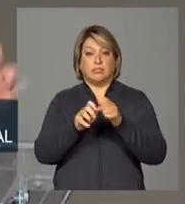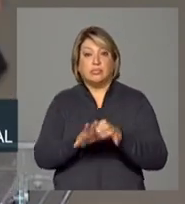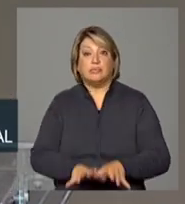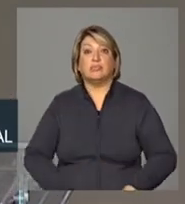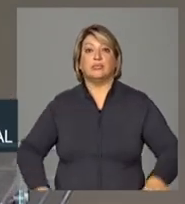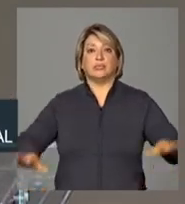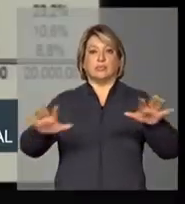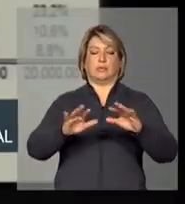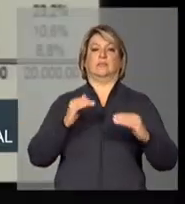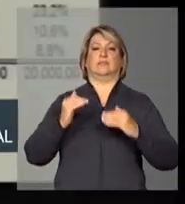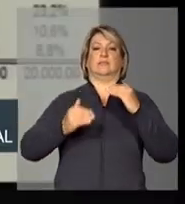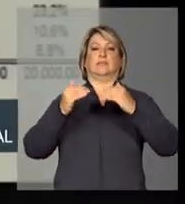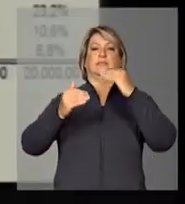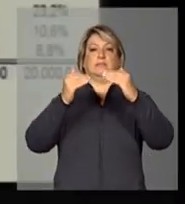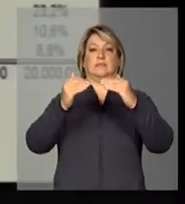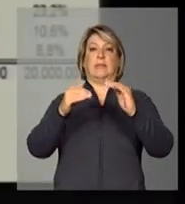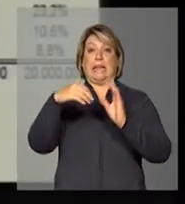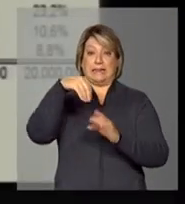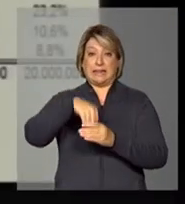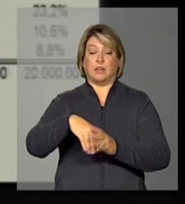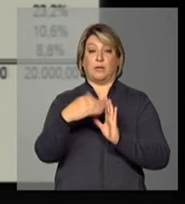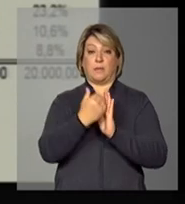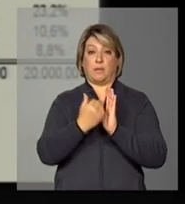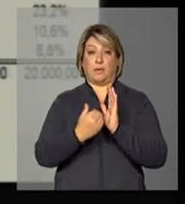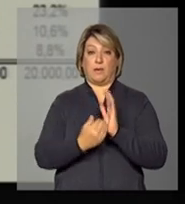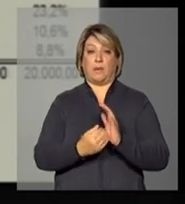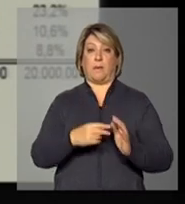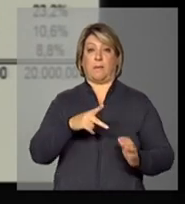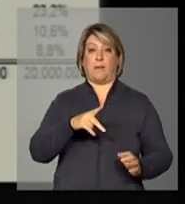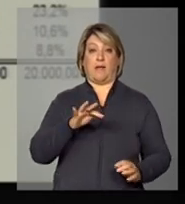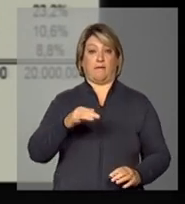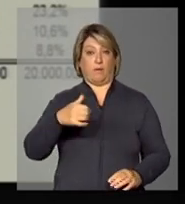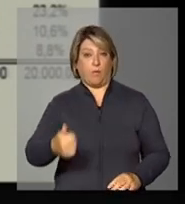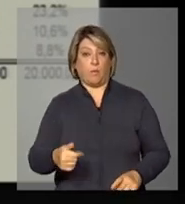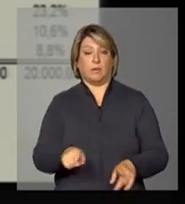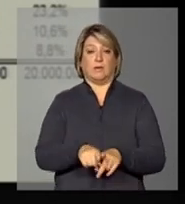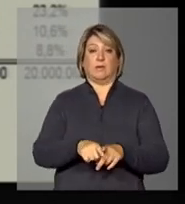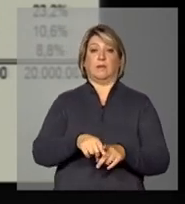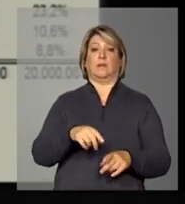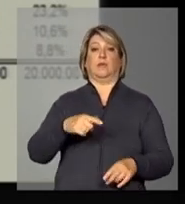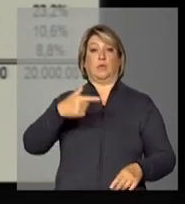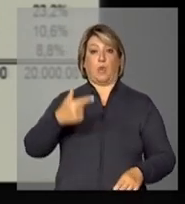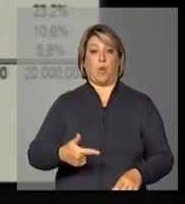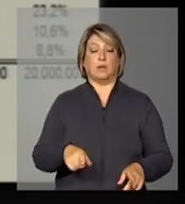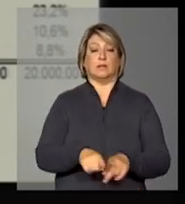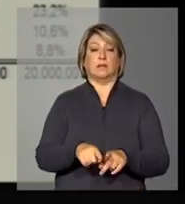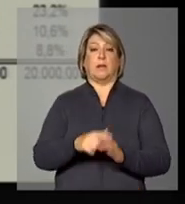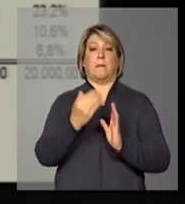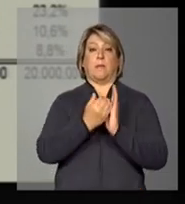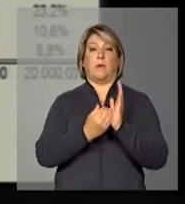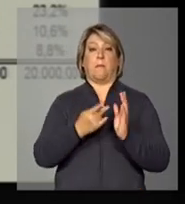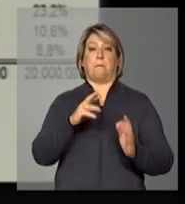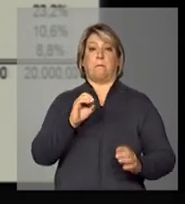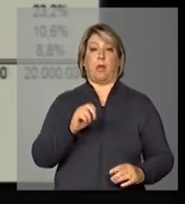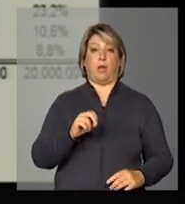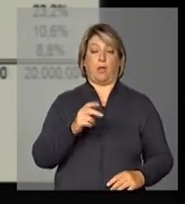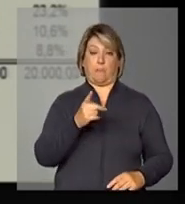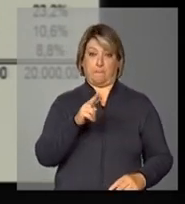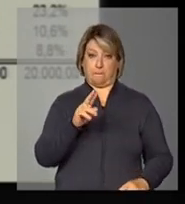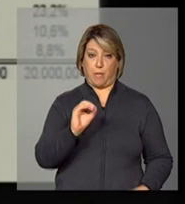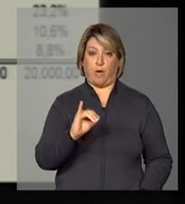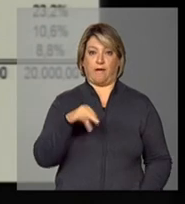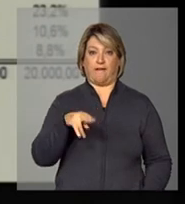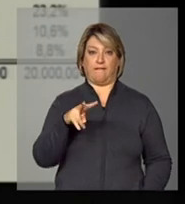nos programas PEF 1 2 e no programa Proinvest estamos aqui